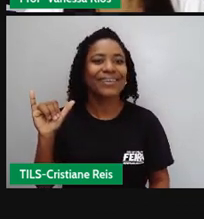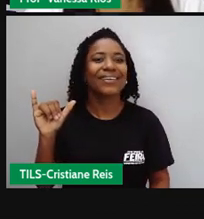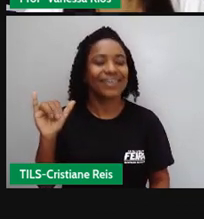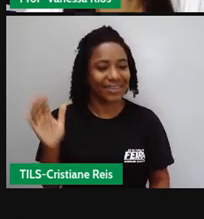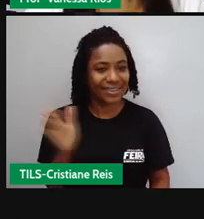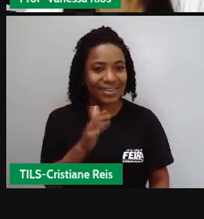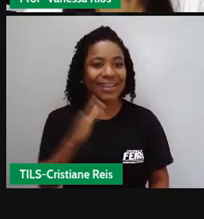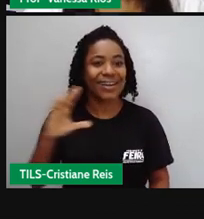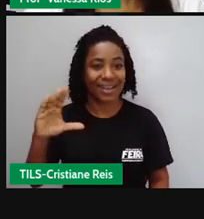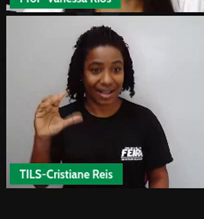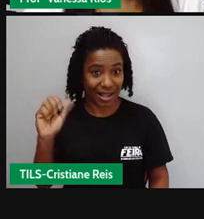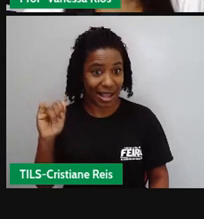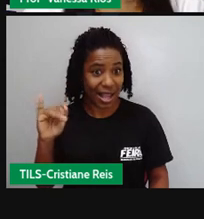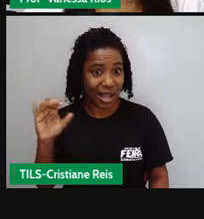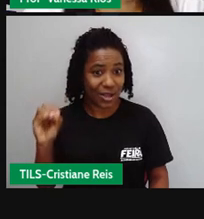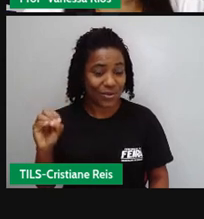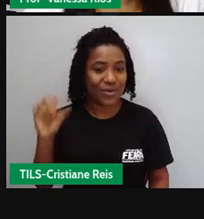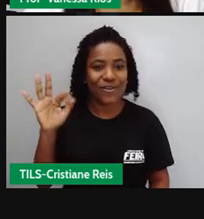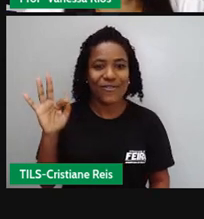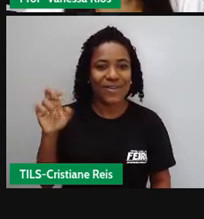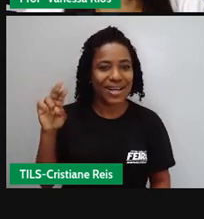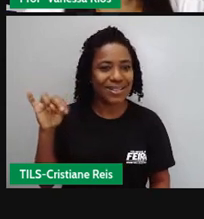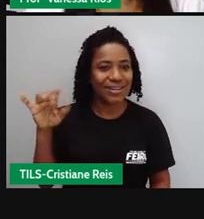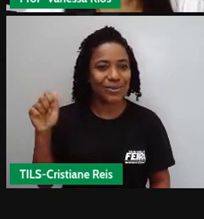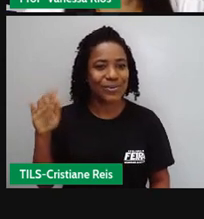Caio Fernando Abreu,